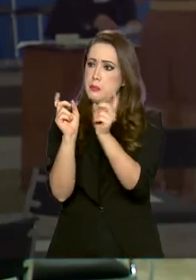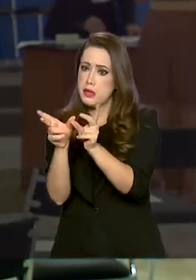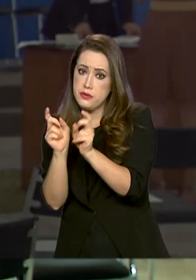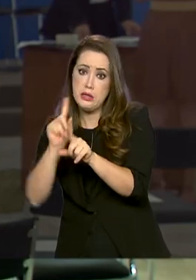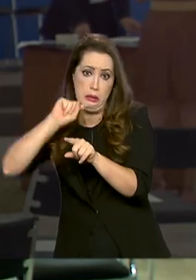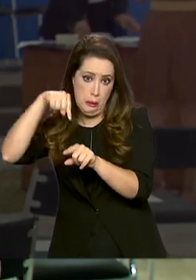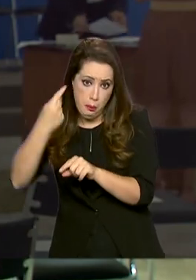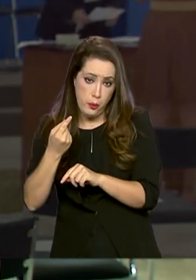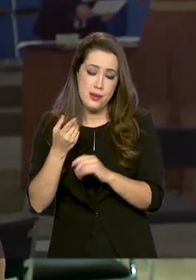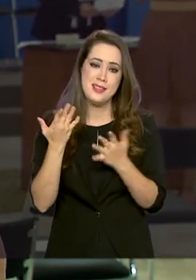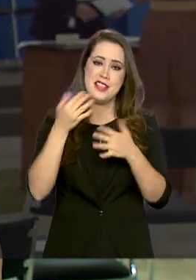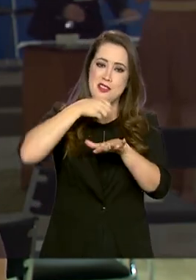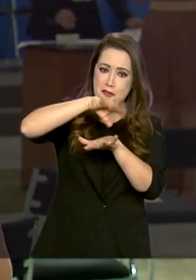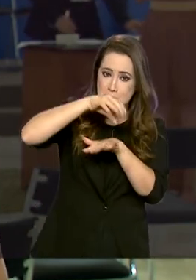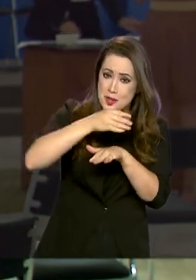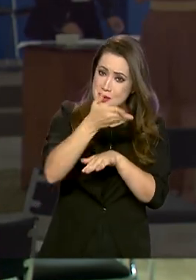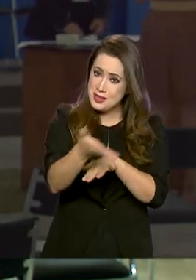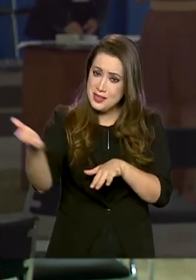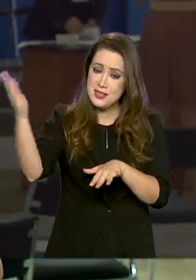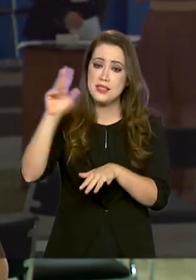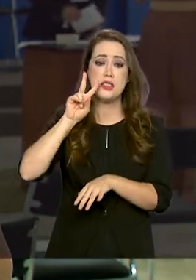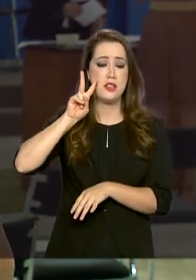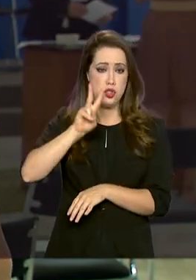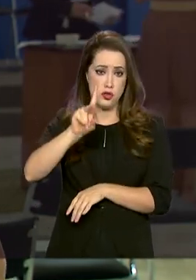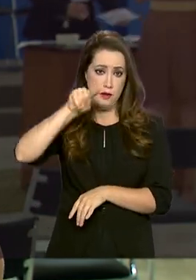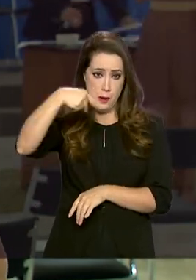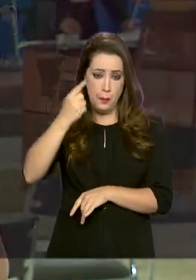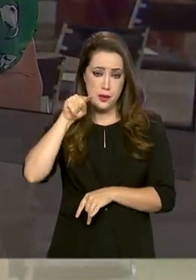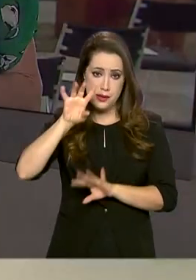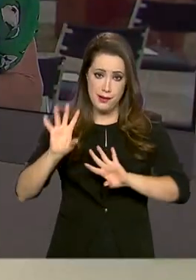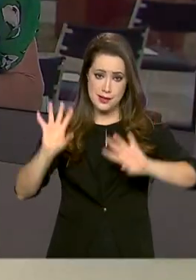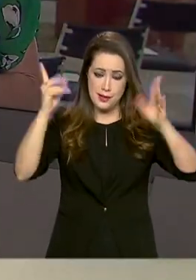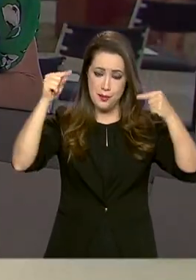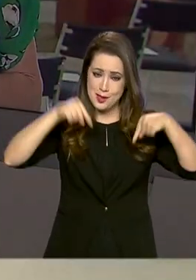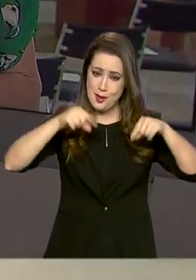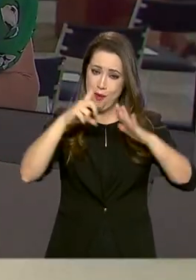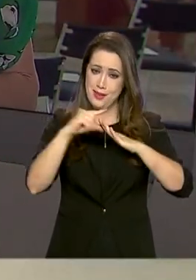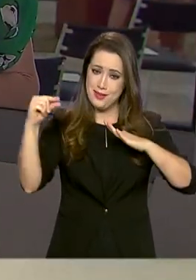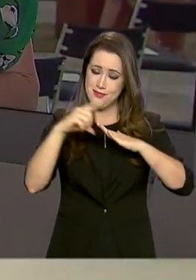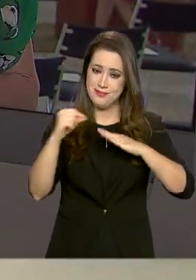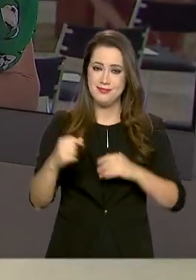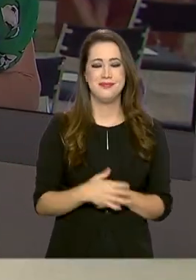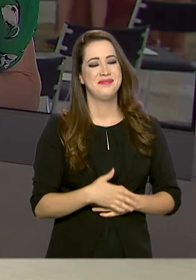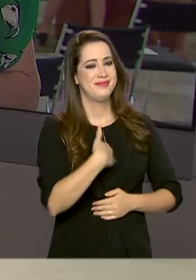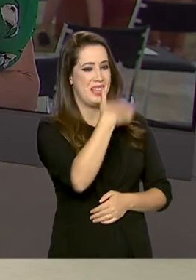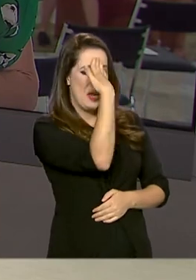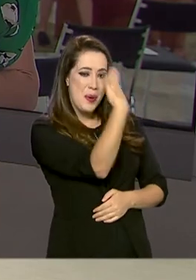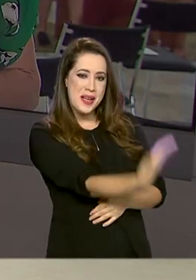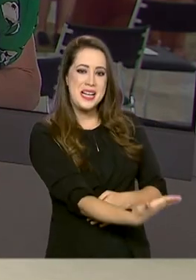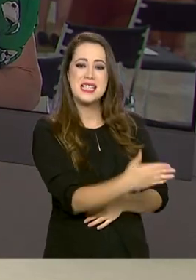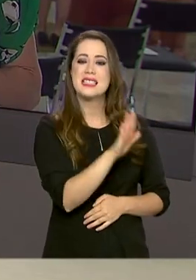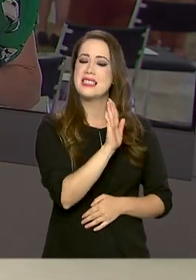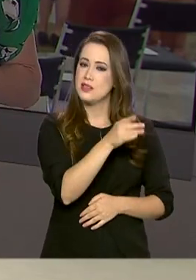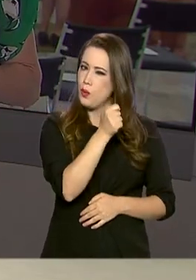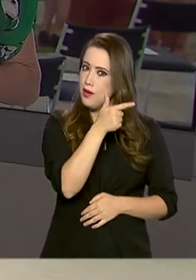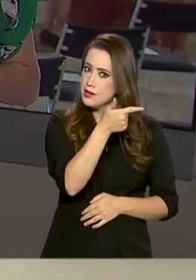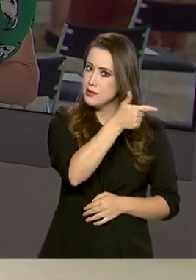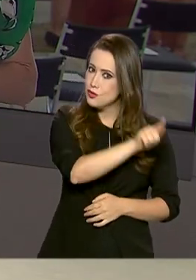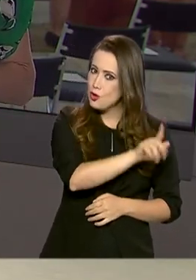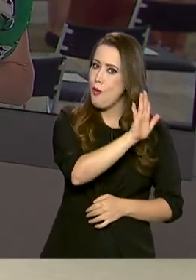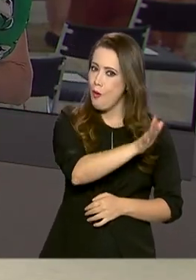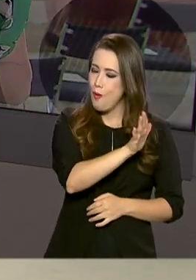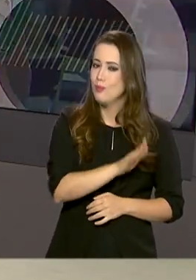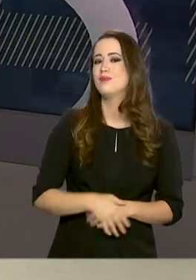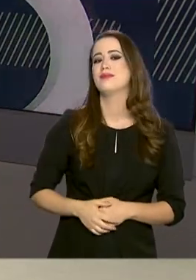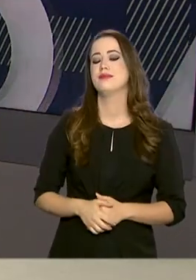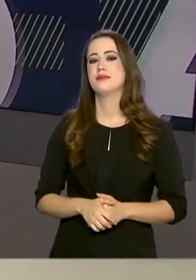são essas as informações, daqui a pouquinho então a gente acompanha essa cerimônia. É isso mesmo. Dani, obrigado então pelas informações, até já. E olha,